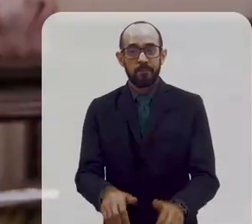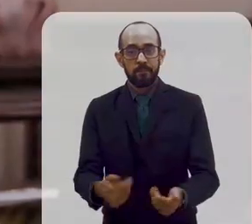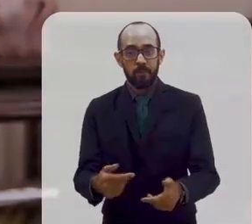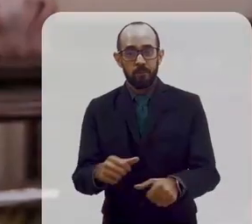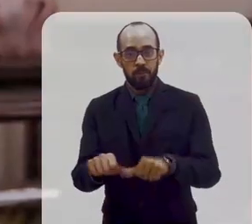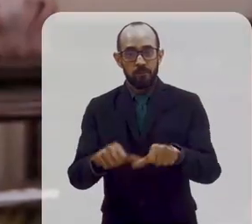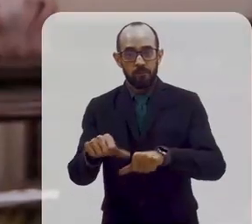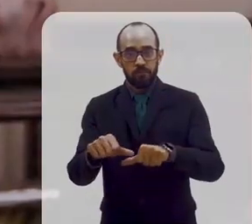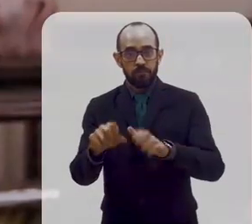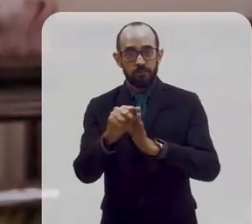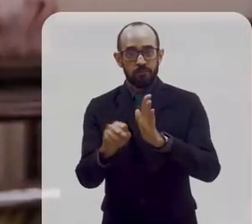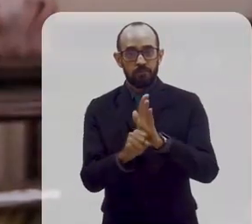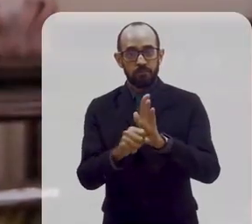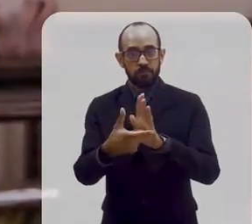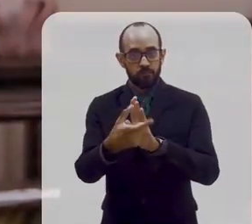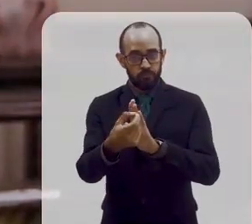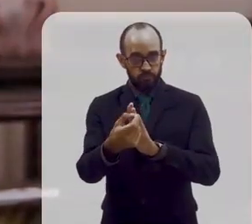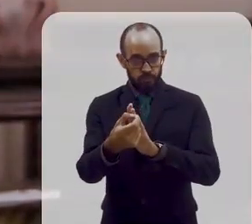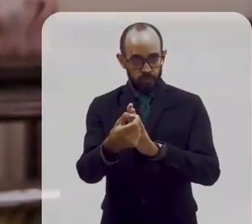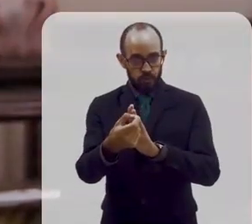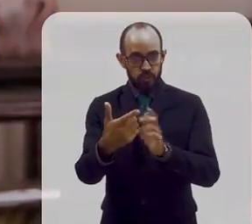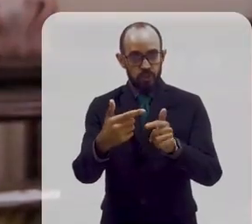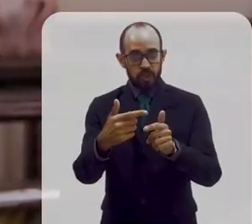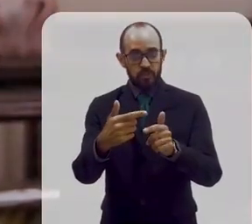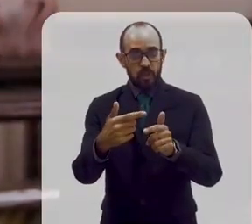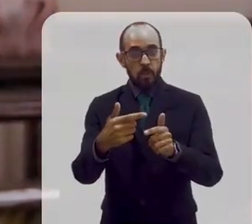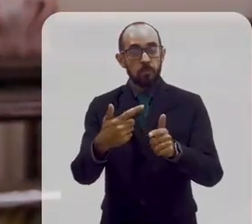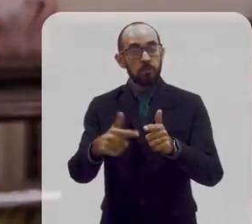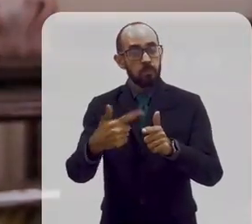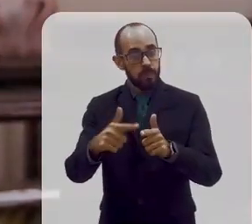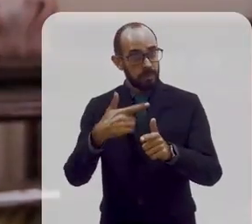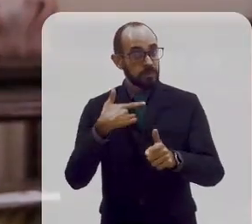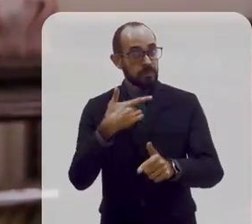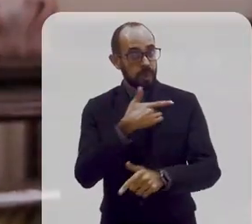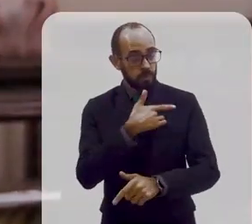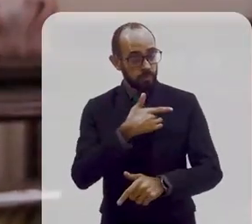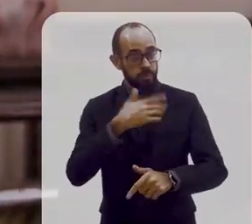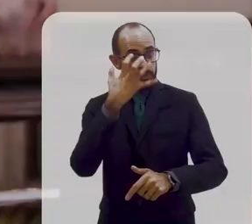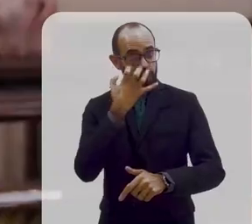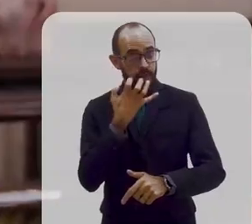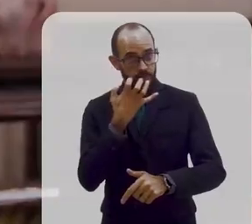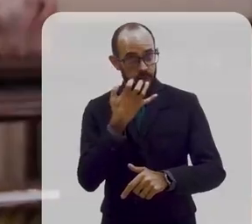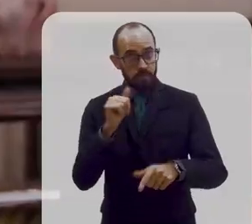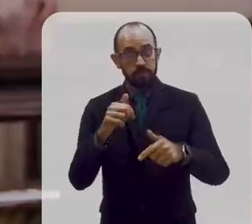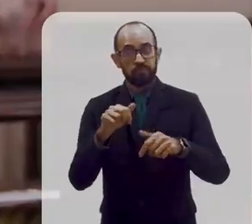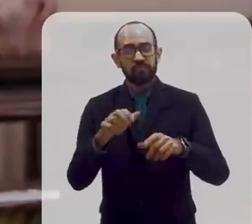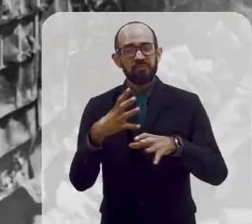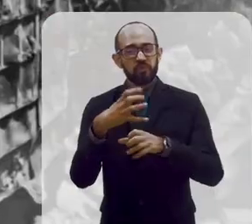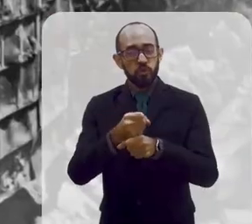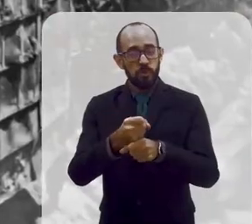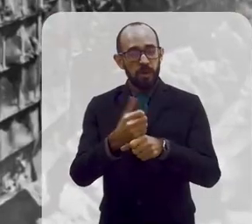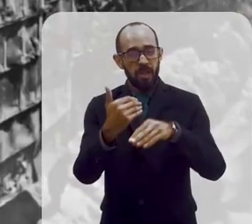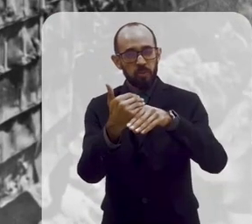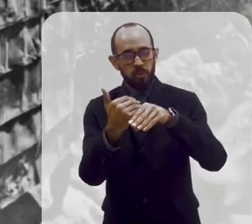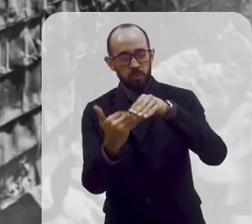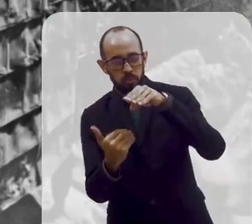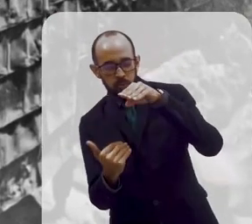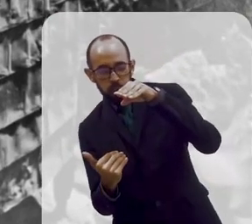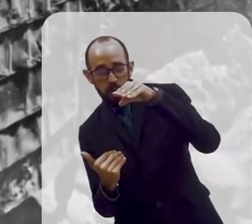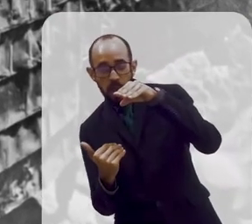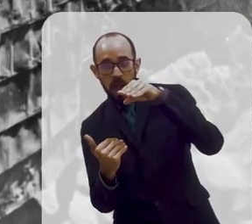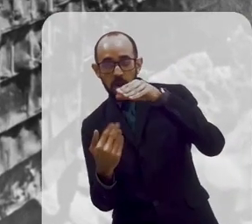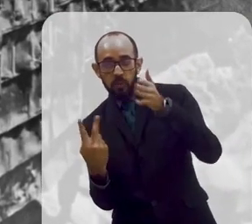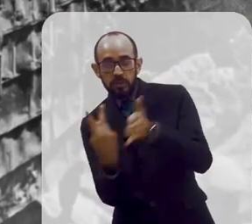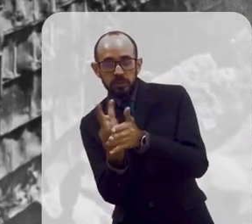Na virada do século XX, o Rio de Janeiro passou por uma crise sanitária muito séria. Isso tudo somado à desigualdade social, fazendo com que as pessoas se